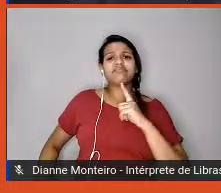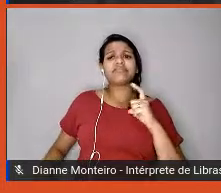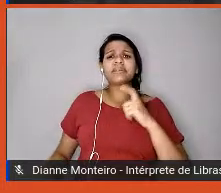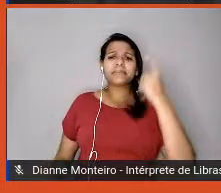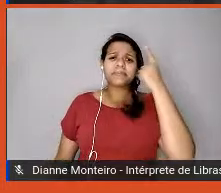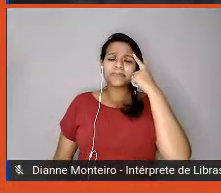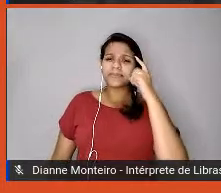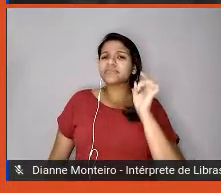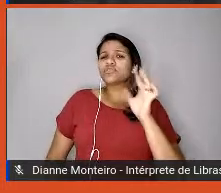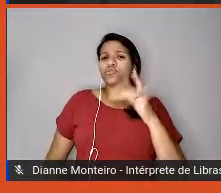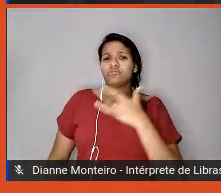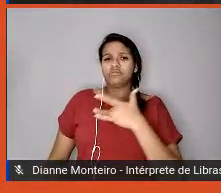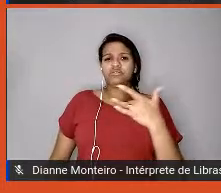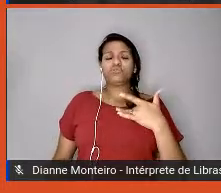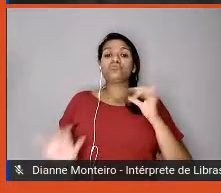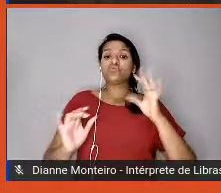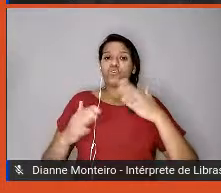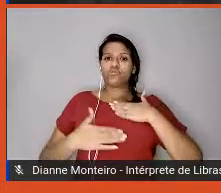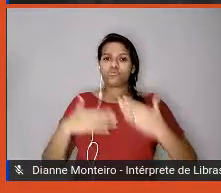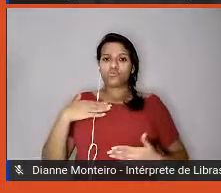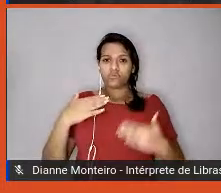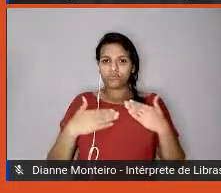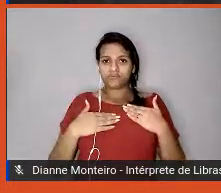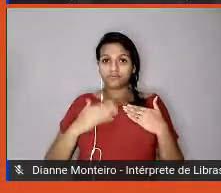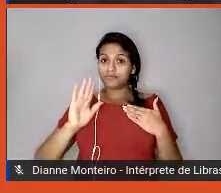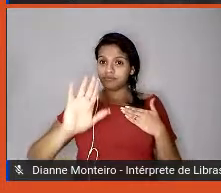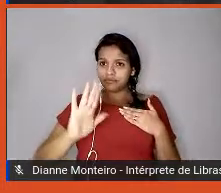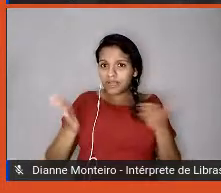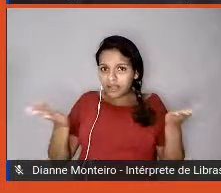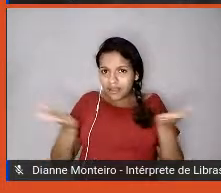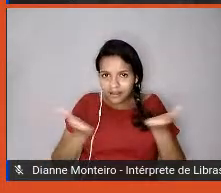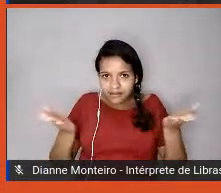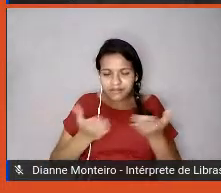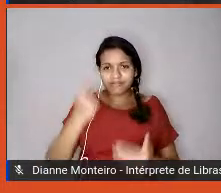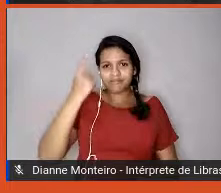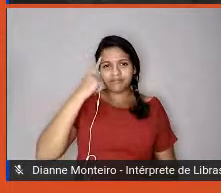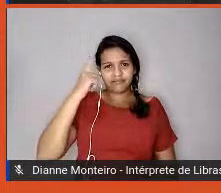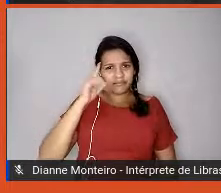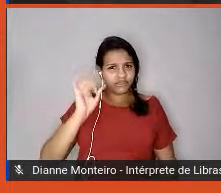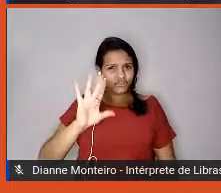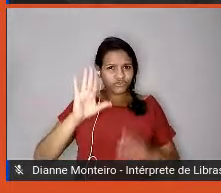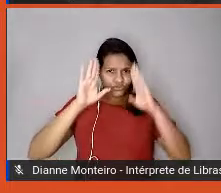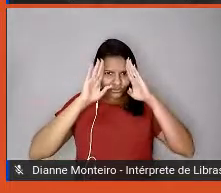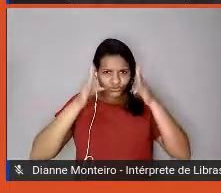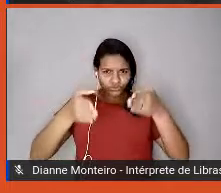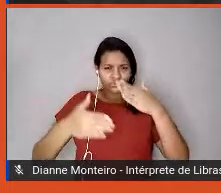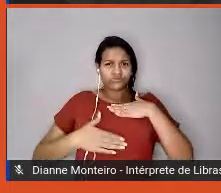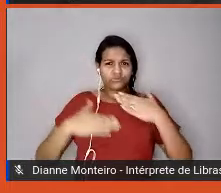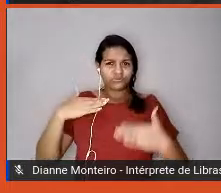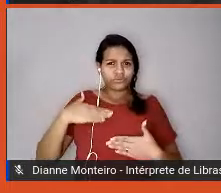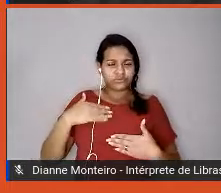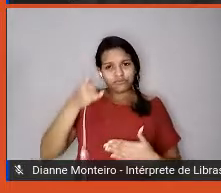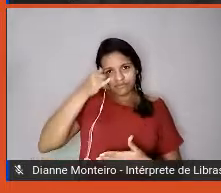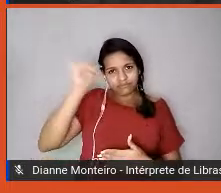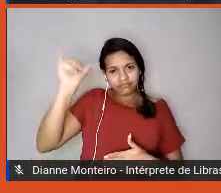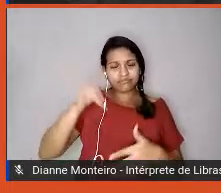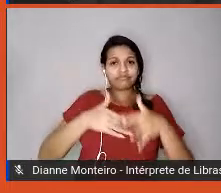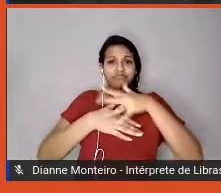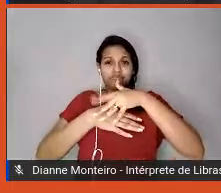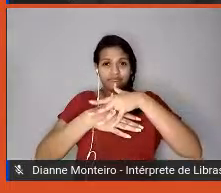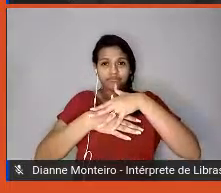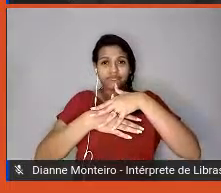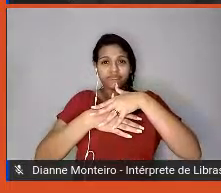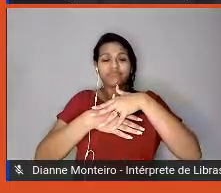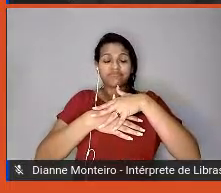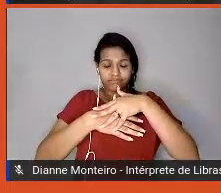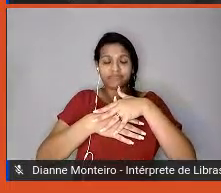mas agora não é só uma saúde física, como se fosse apenas uma ausência de doenças, é uma compreensão que foi se